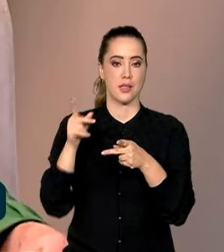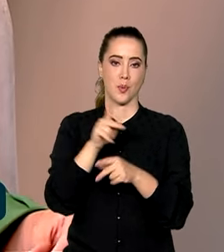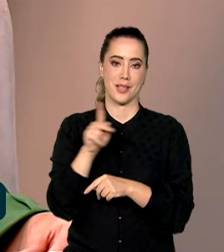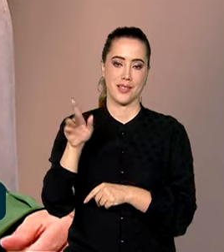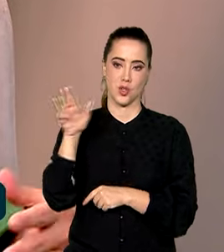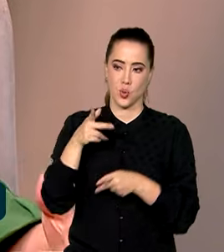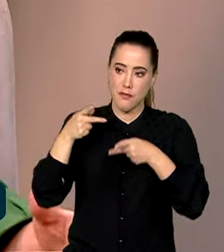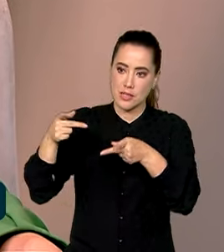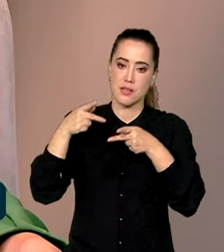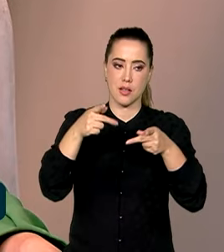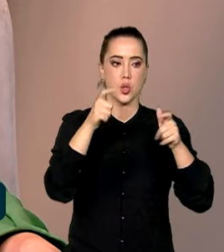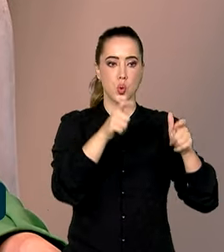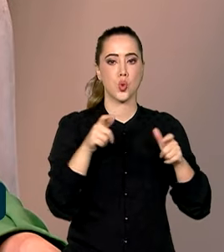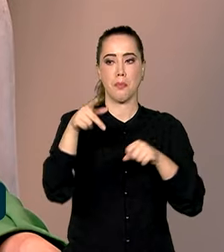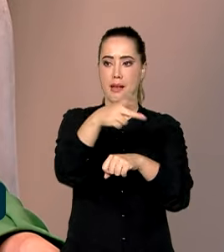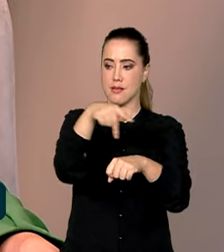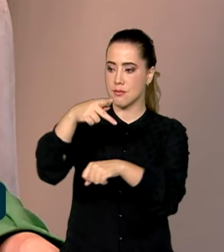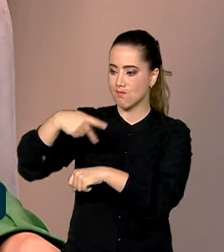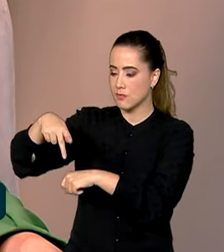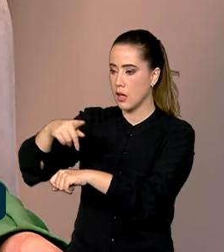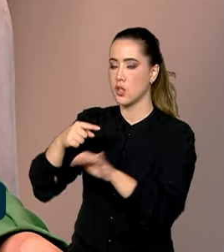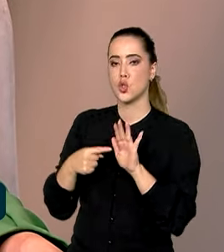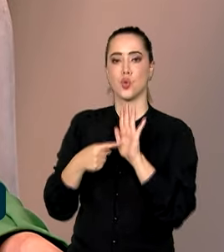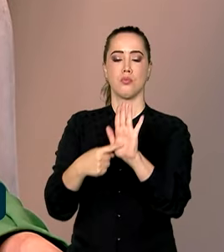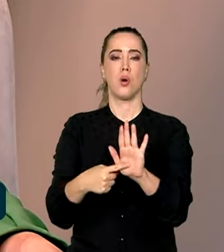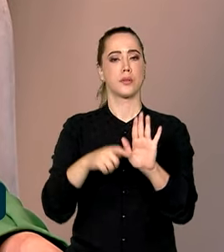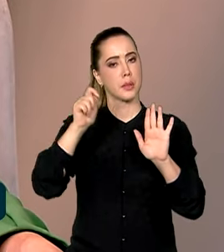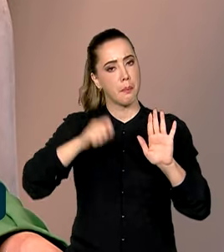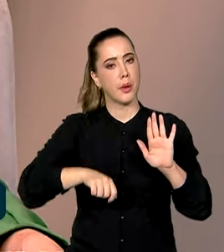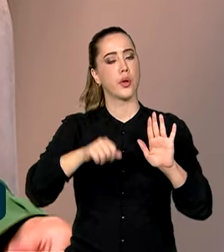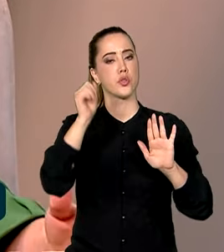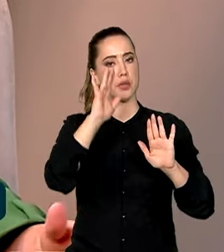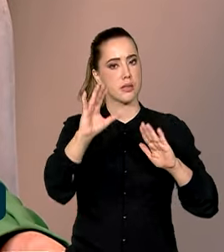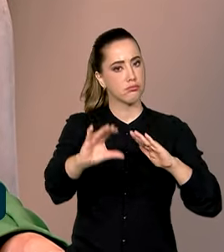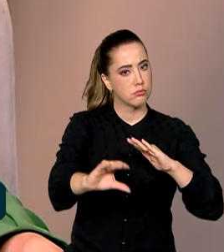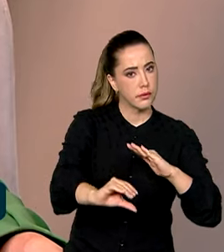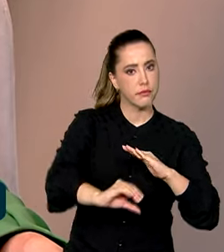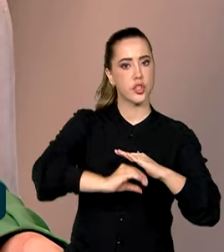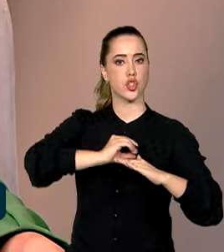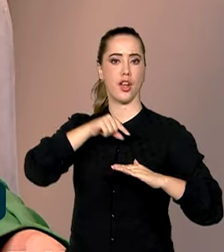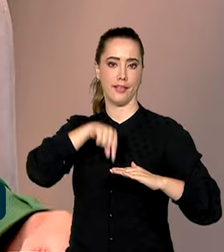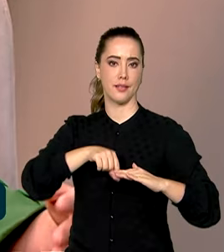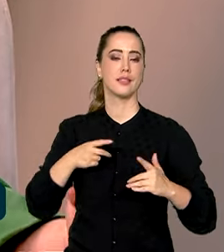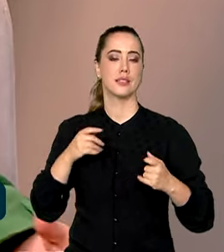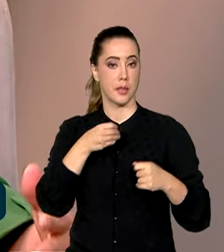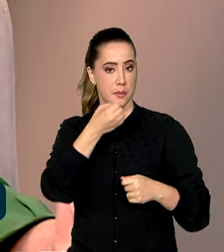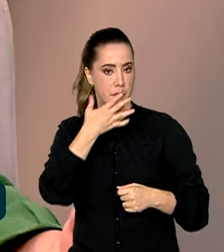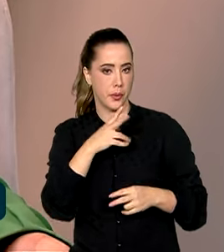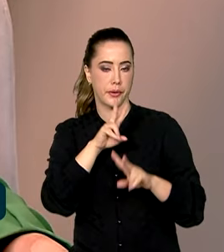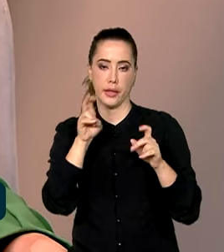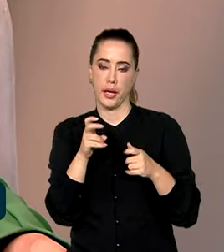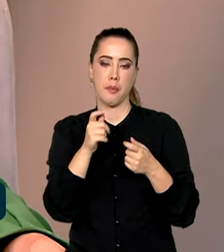que nós possamos dar visibilidade a novos projetos, oportunidades no Brasil, por exemplo, associadas à economia